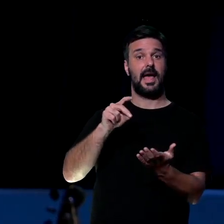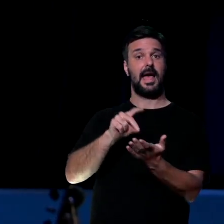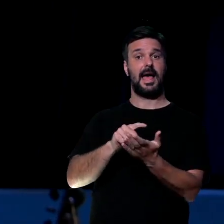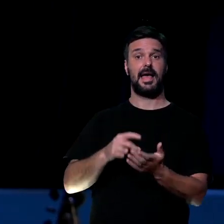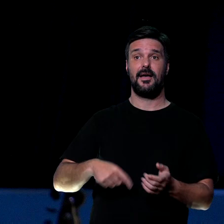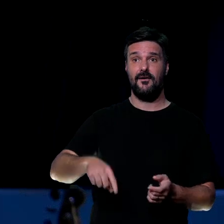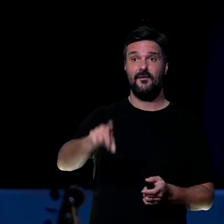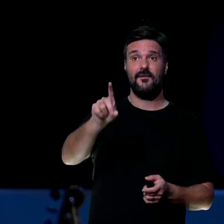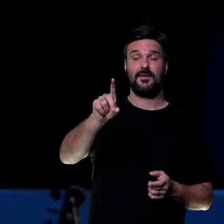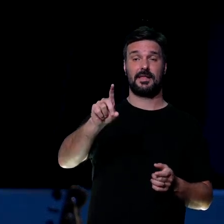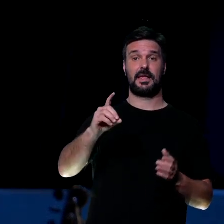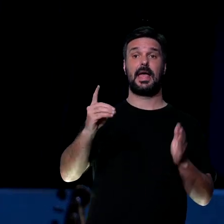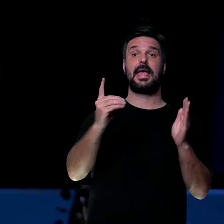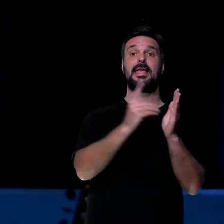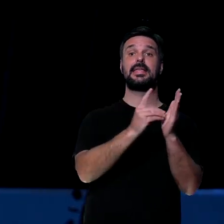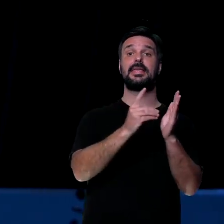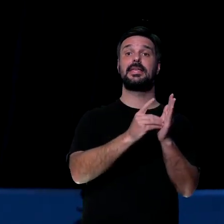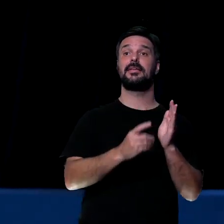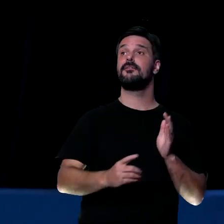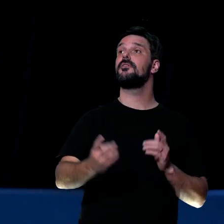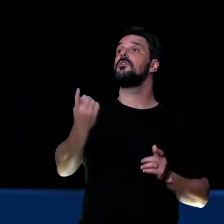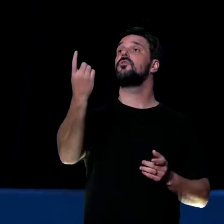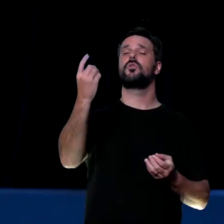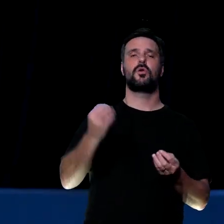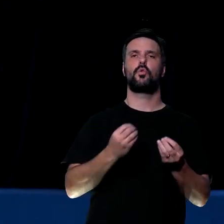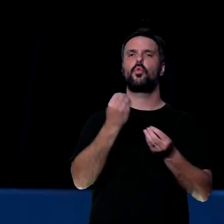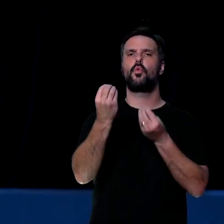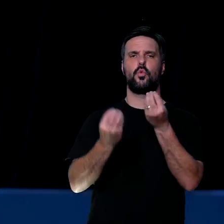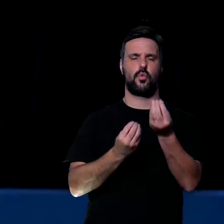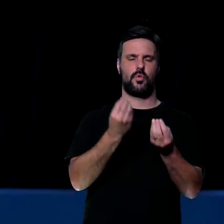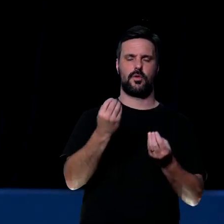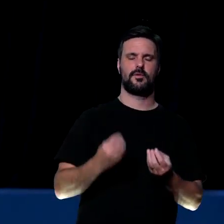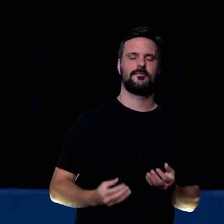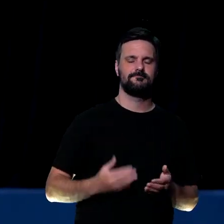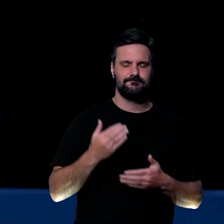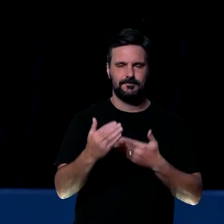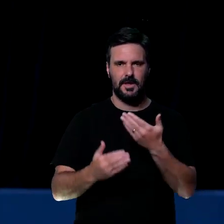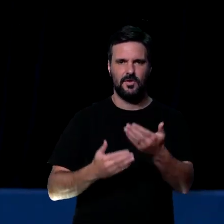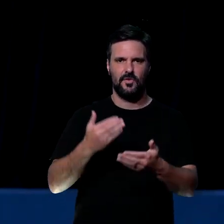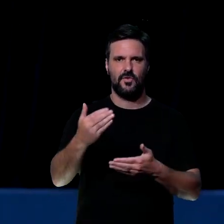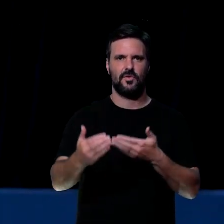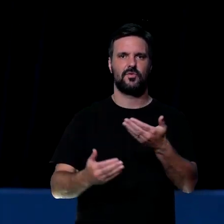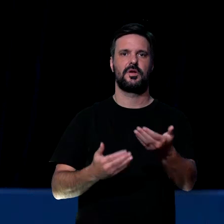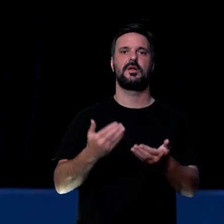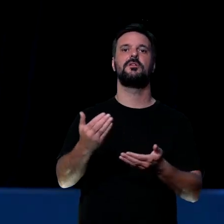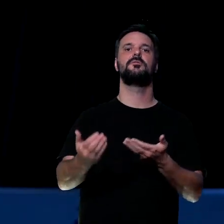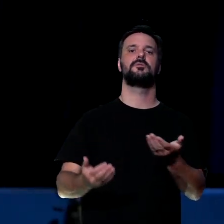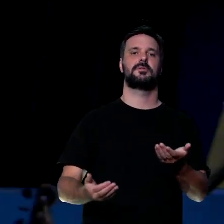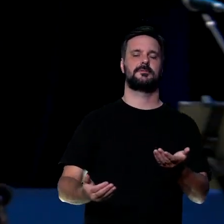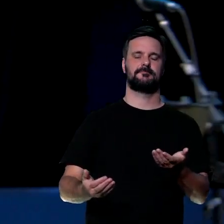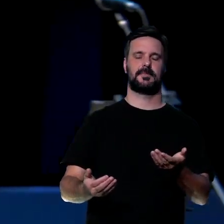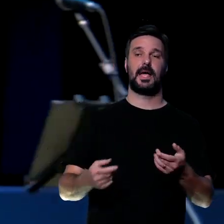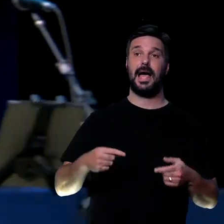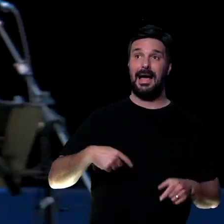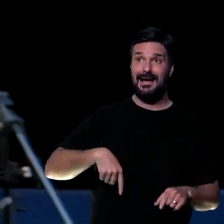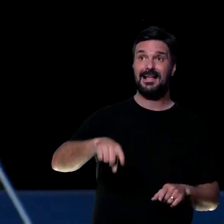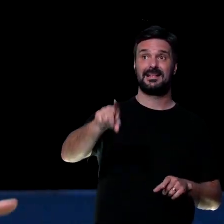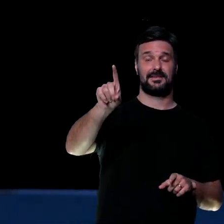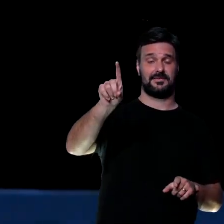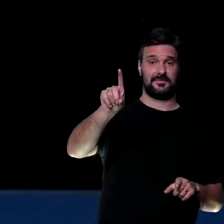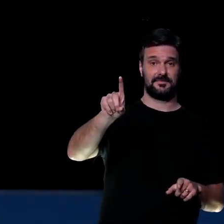Deus falou com você no devocional, como que você vai pôr em prática naquele dia, Deus está falando contigo agora, como que você vai pôr em prática saindo daqui,